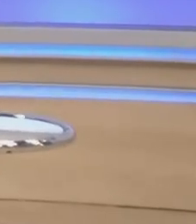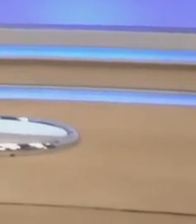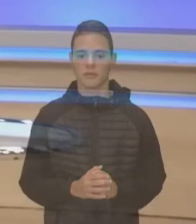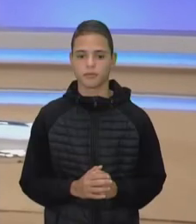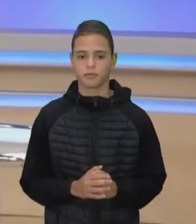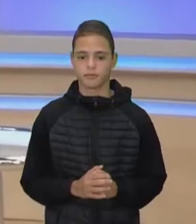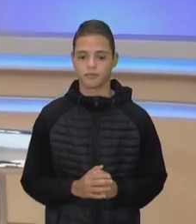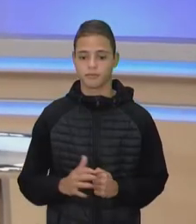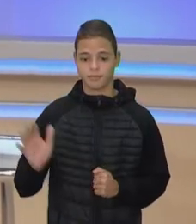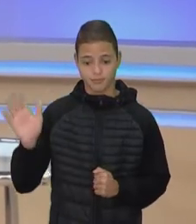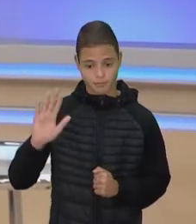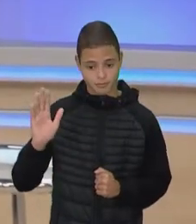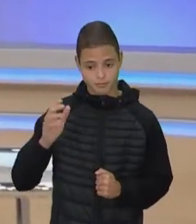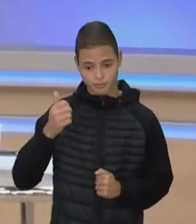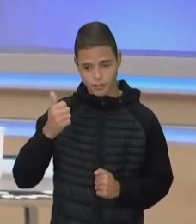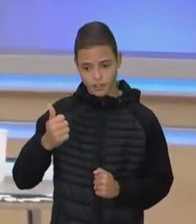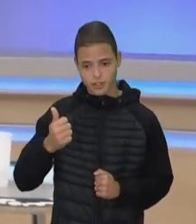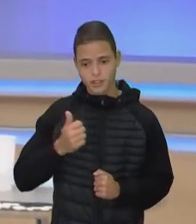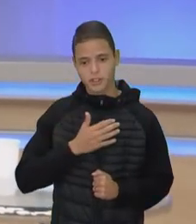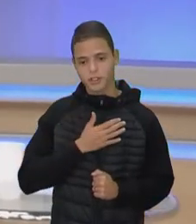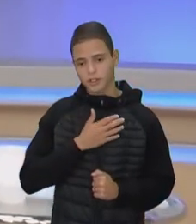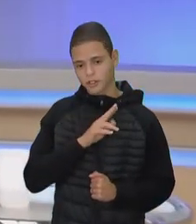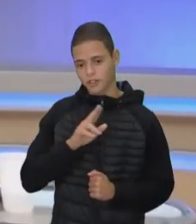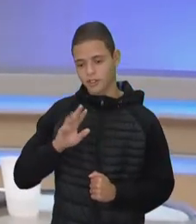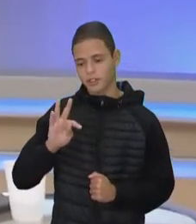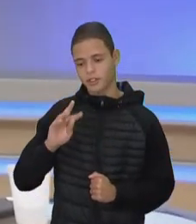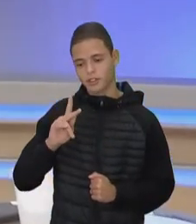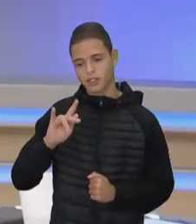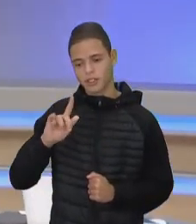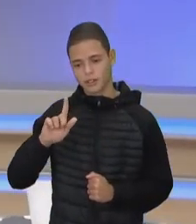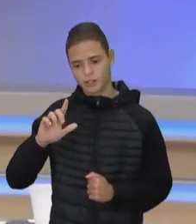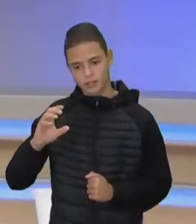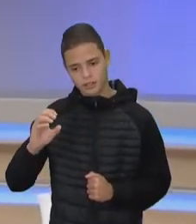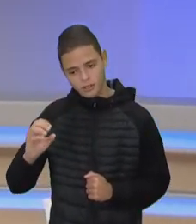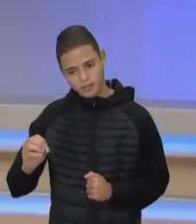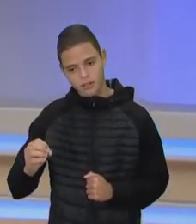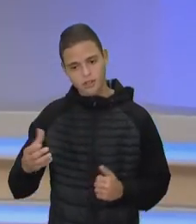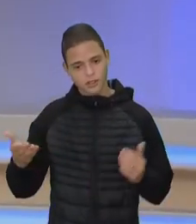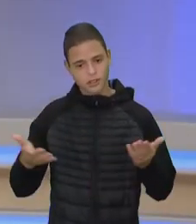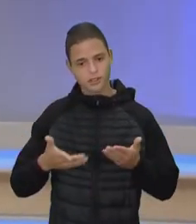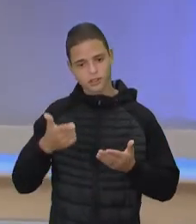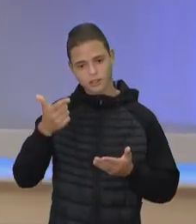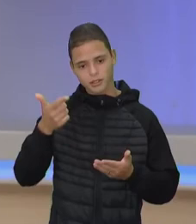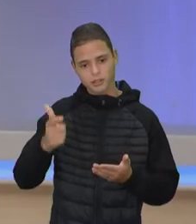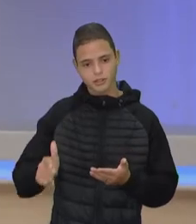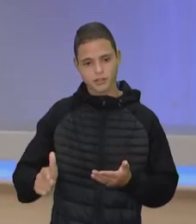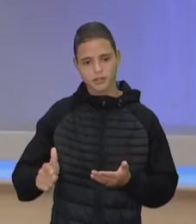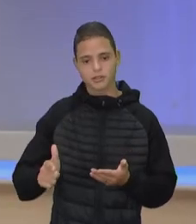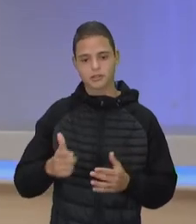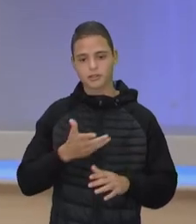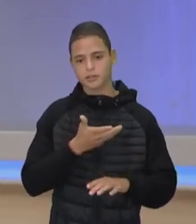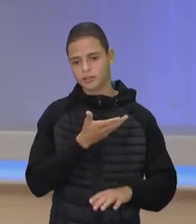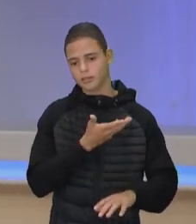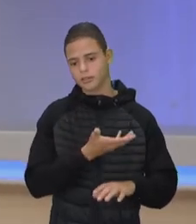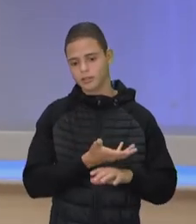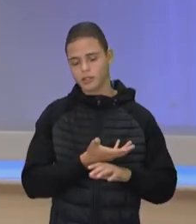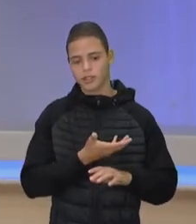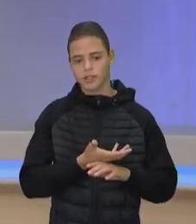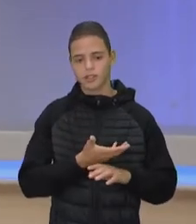E aí, pessoal, tudo bem? Eu sou o professor Thiago Lazarim. Estamos aqui de volta com o componente